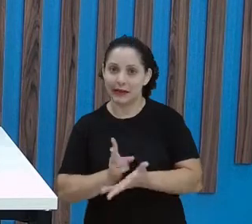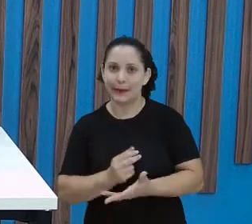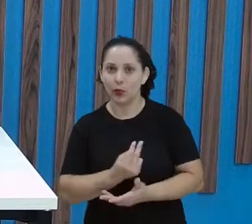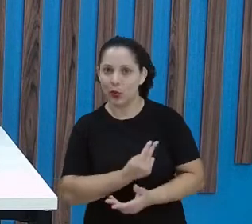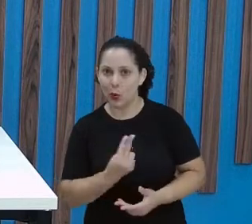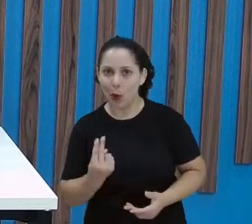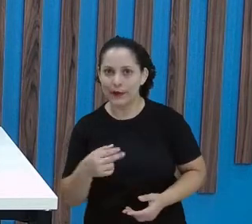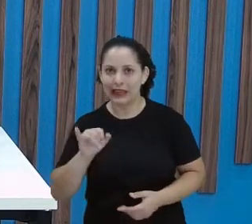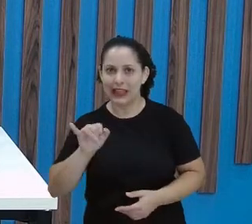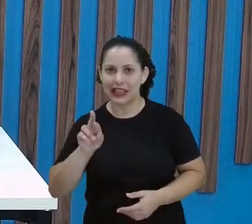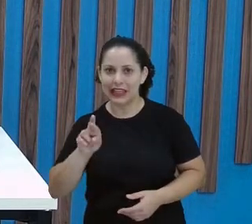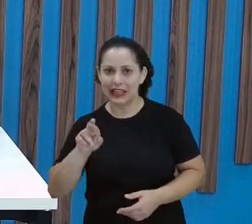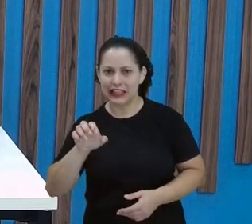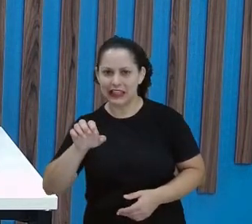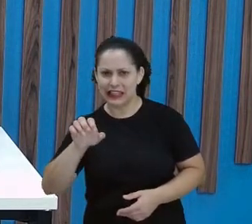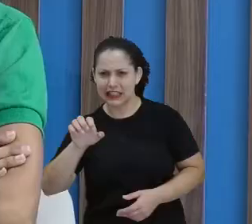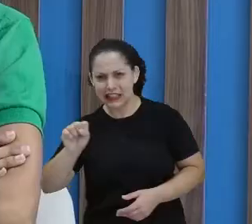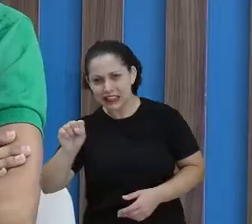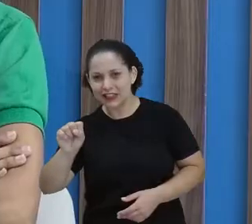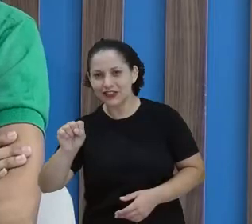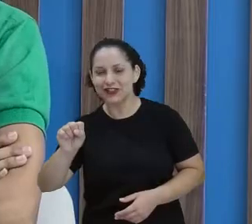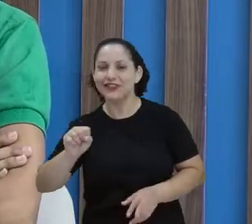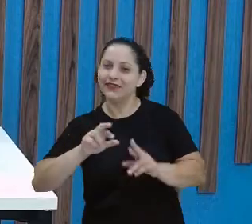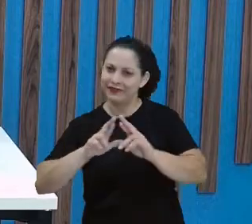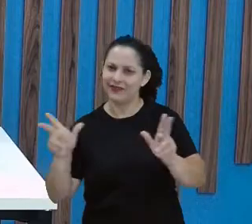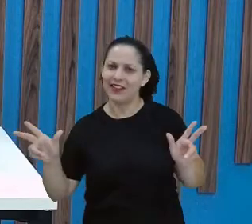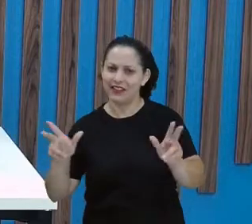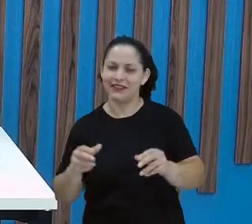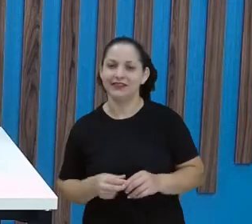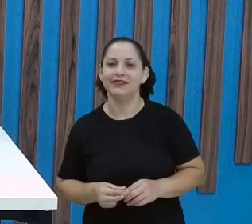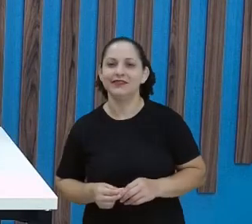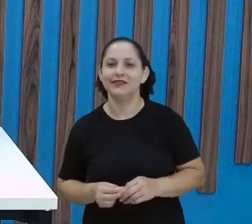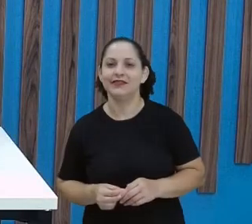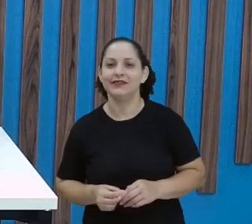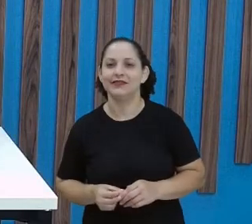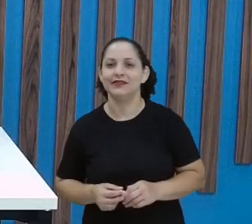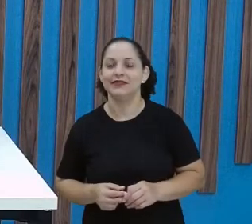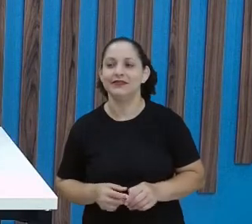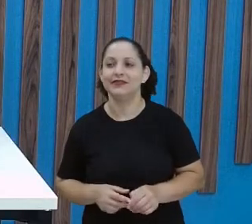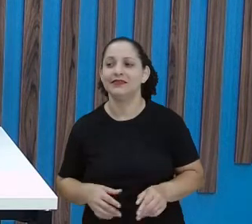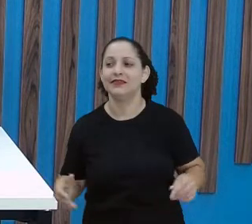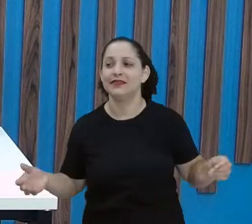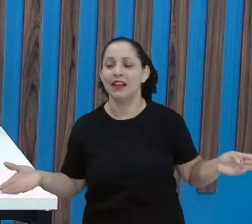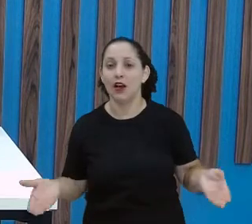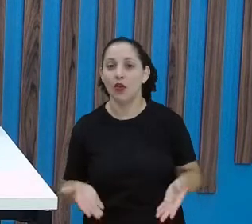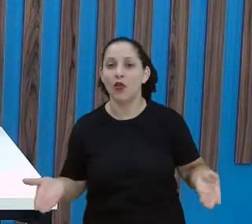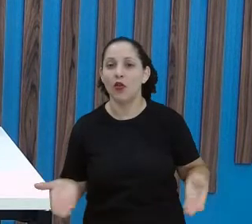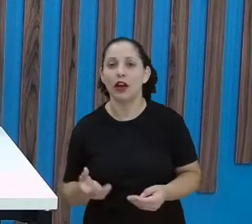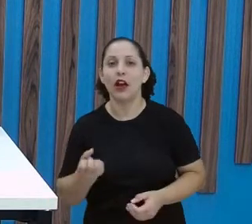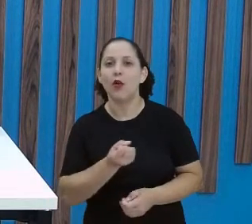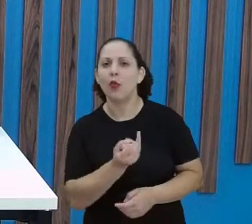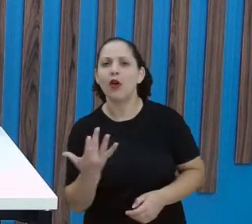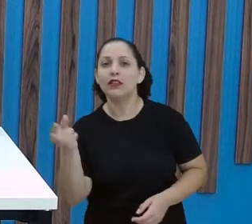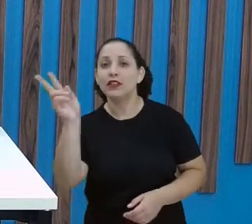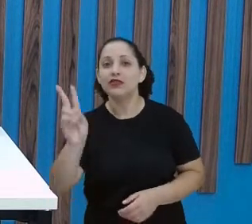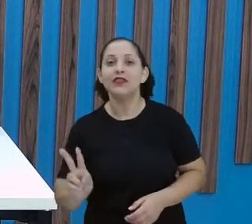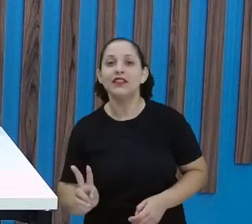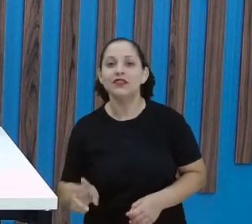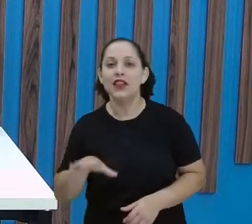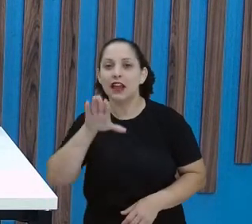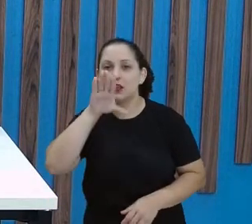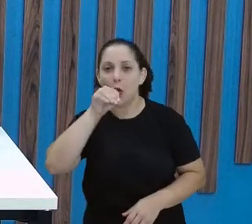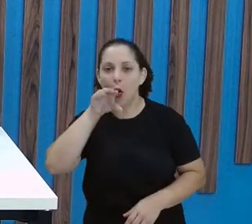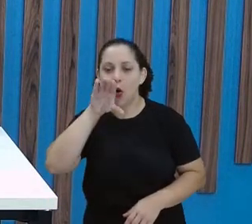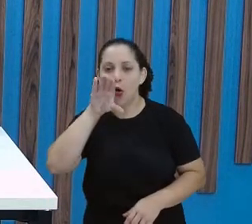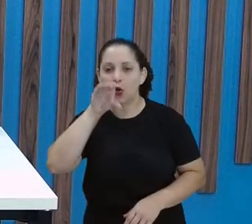e o meu é I, não é isso? Isso. Vamos lá agora, Ah! Vamos contar quantas vezes a gente abre a boca pra dizer o nome Dorothy.